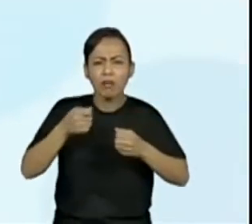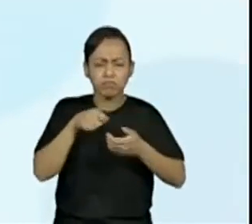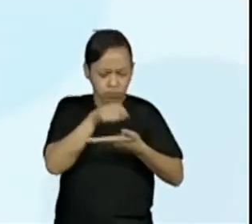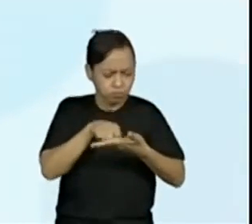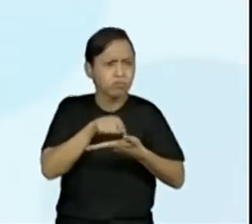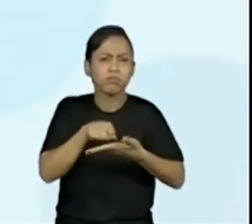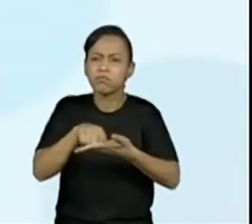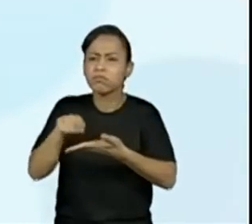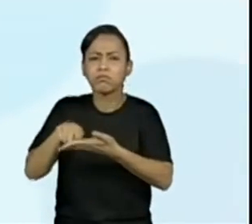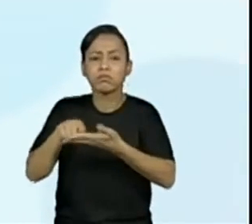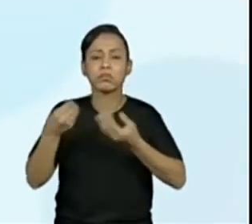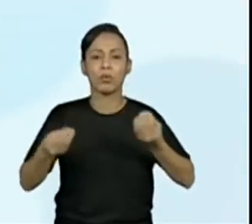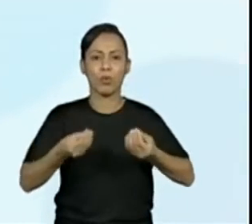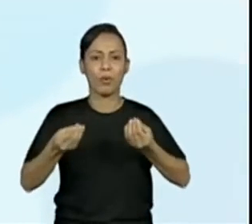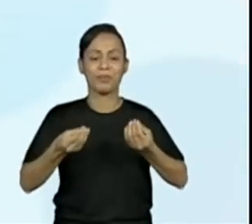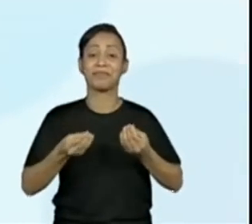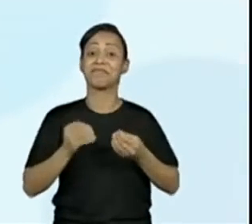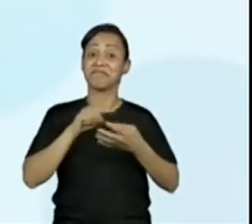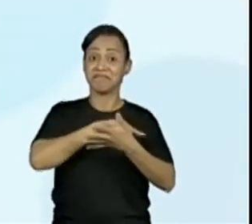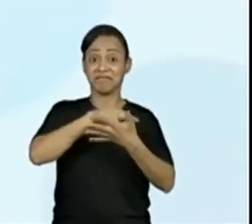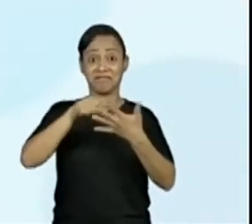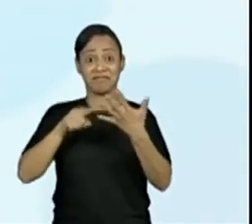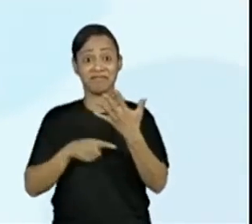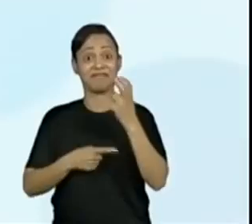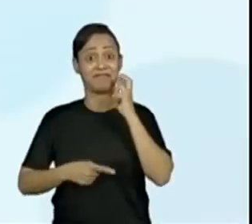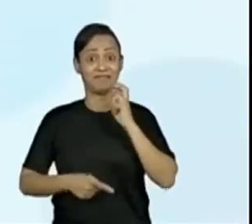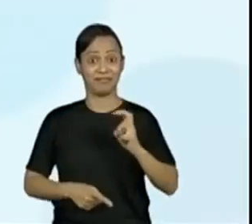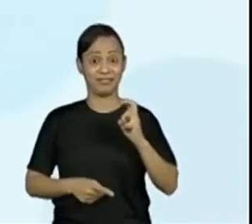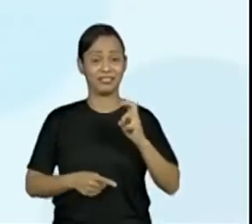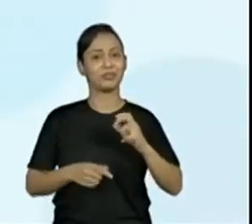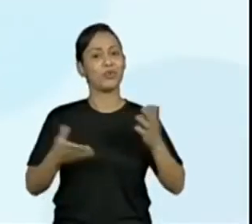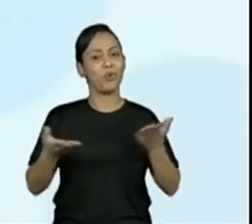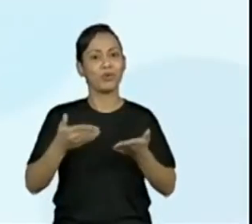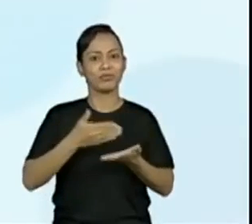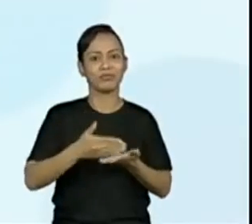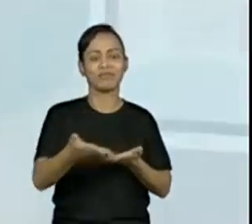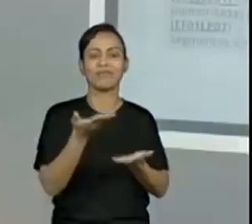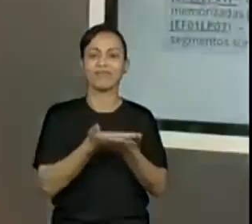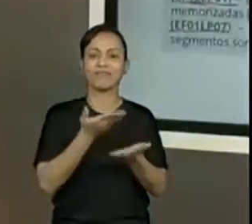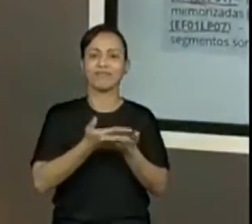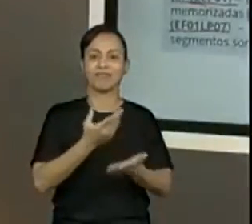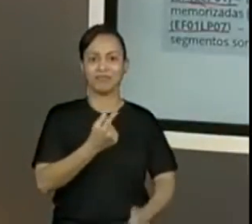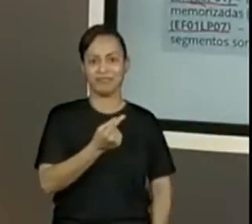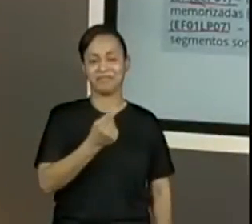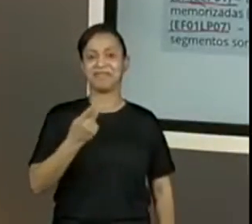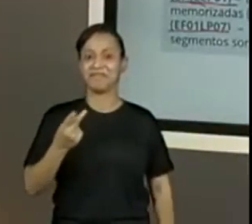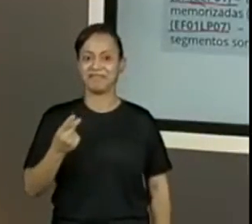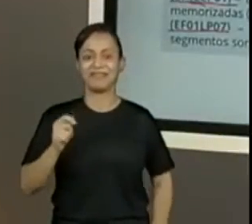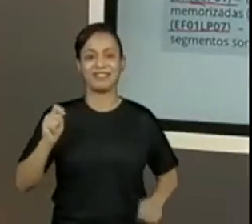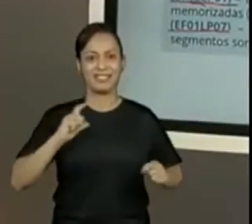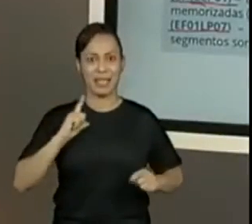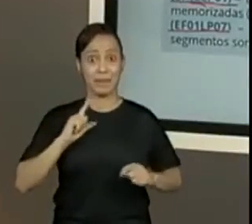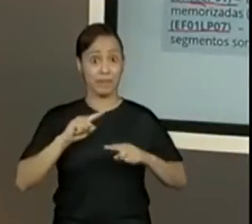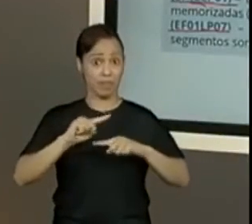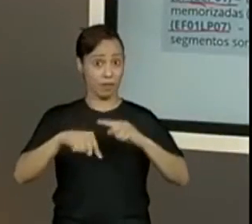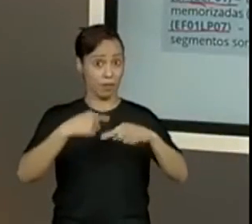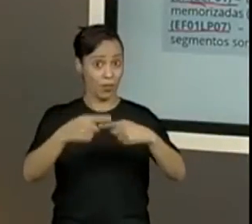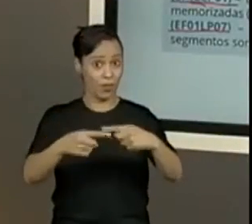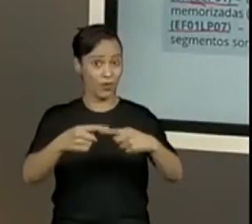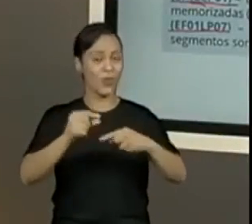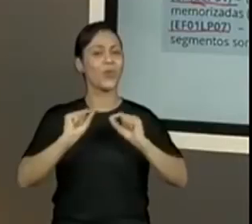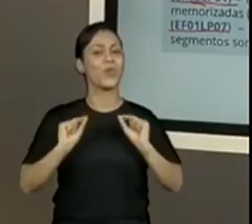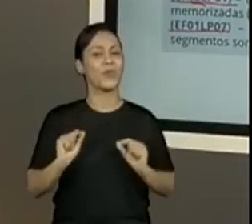o que acontece? Essa habilidade vai estar percorrendo na nossa aula hoje. Não só, algumas vão voltar nas próximas aulas,